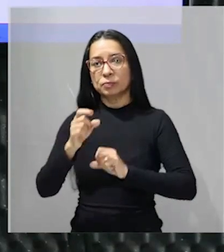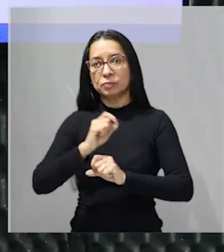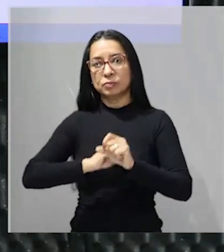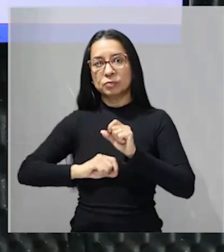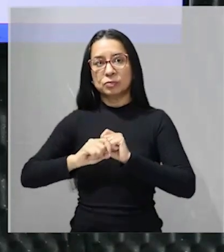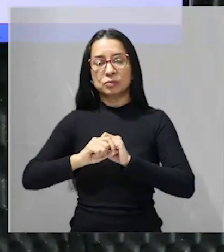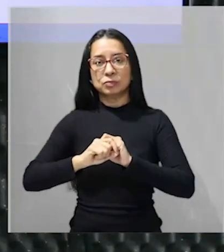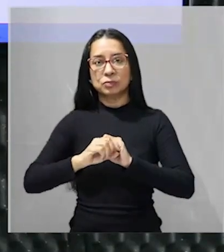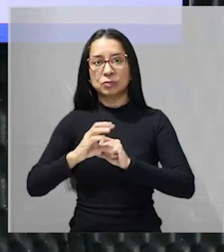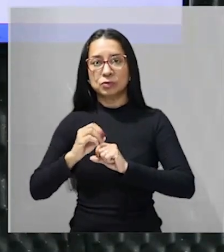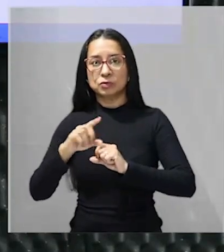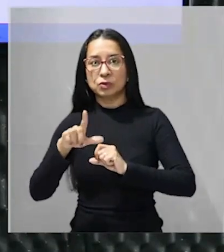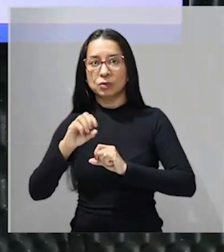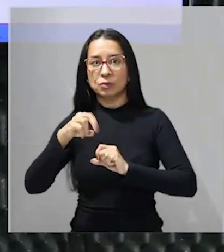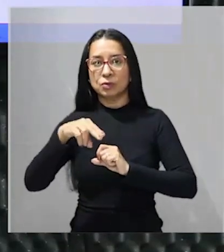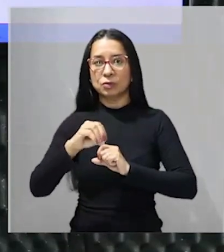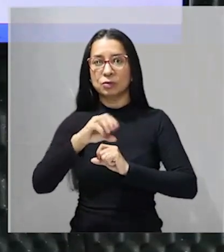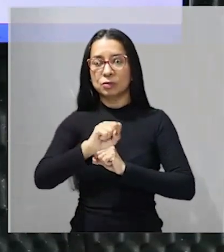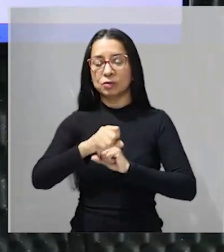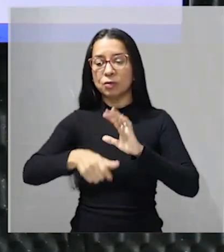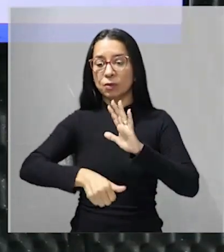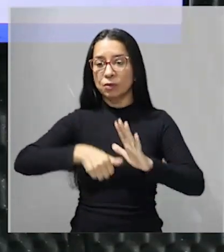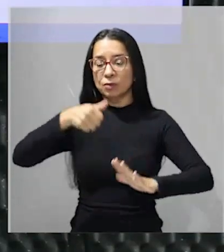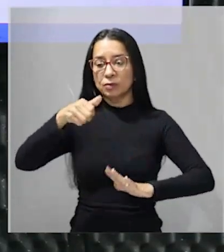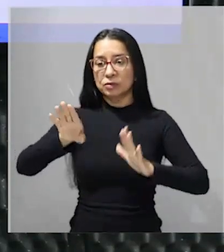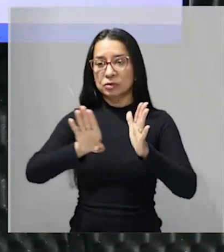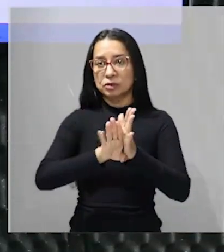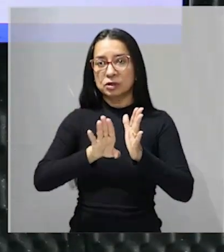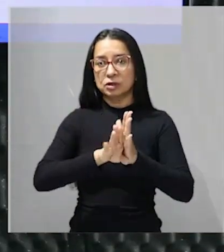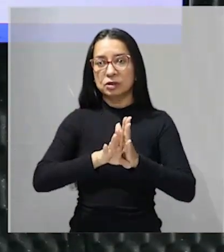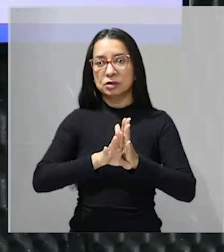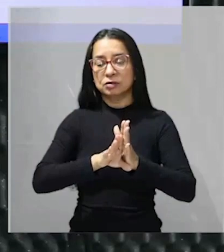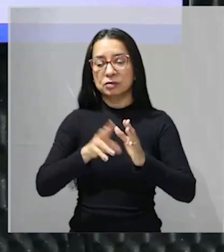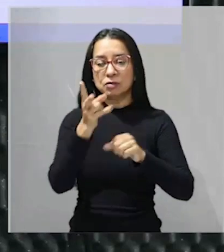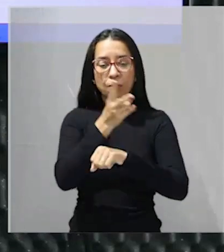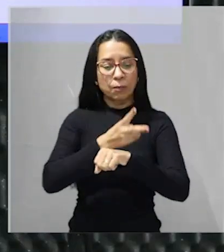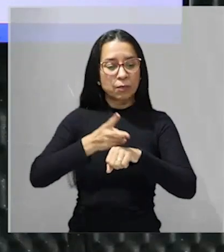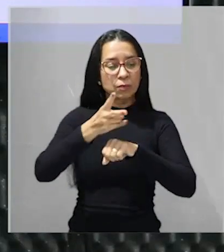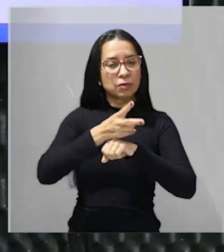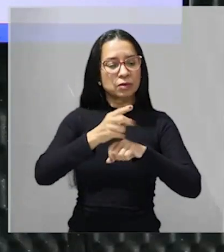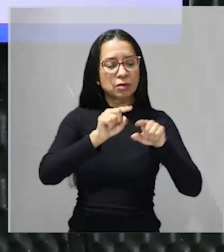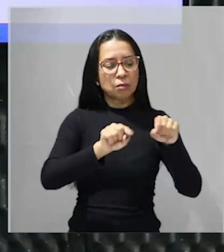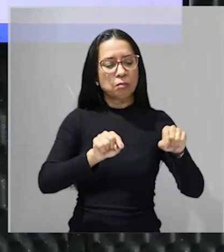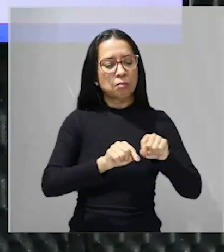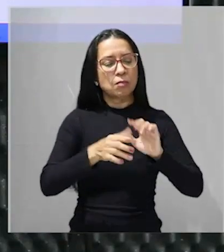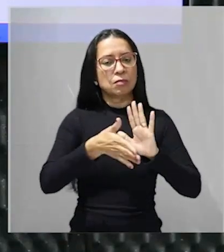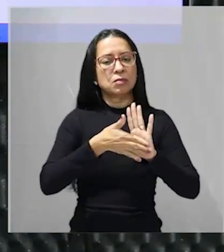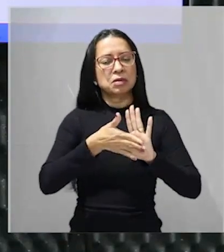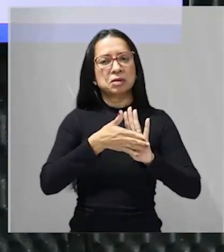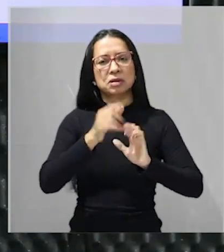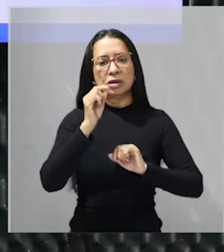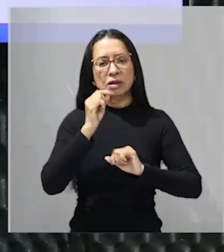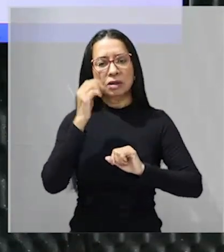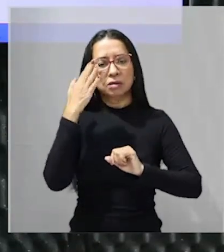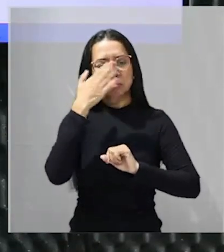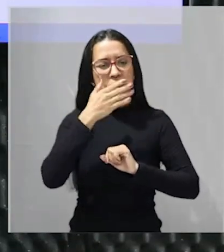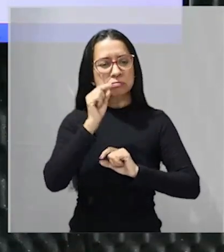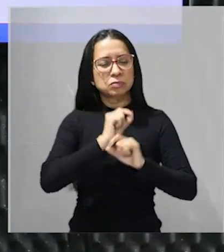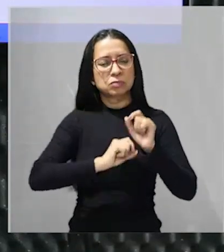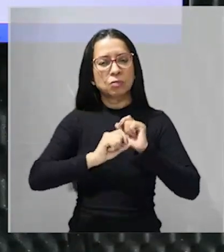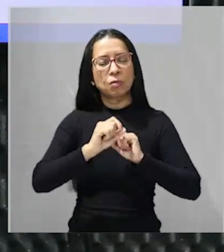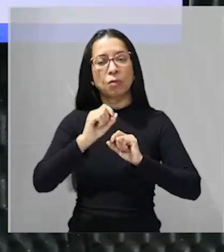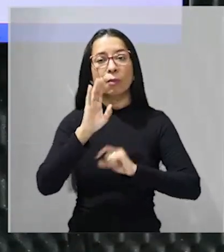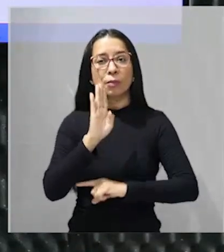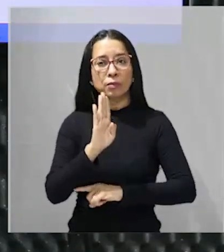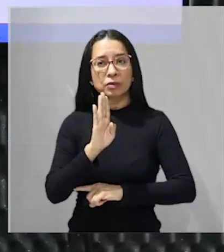os colonos os primeiros colonos puritanos que chegaram disseram que eles vieram atrás de uma terra prometida por isso que eu costumo dizer que